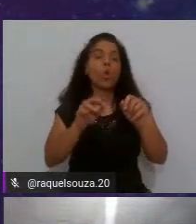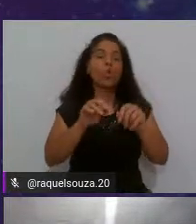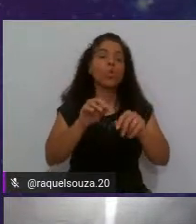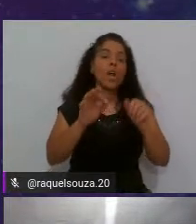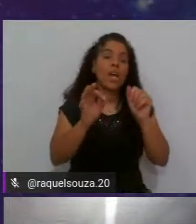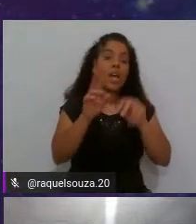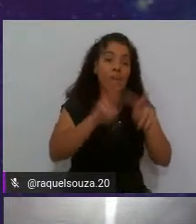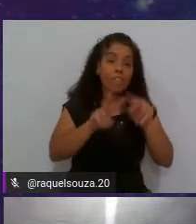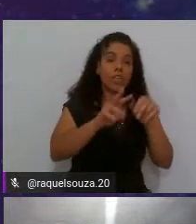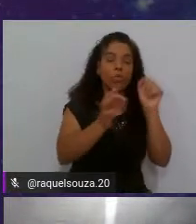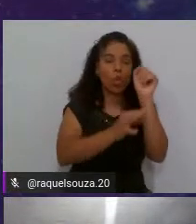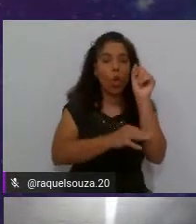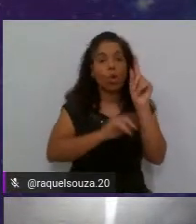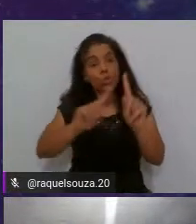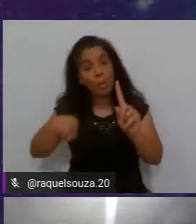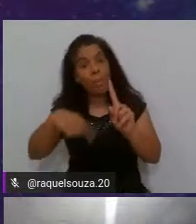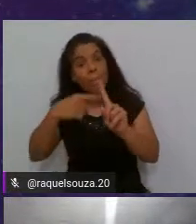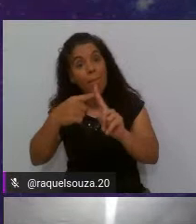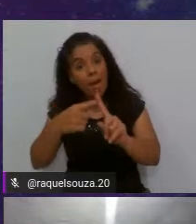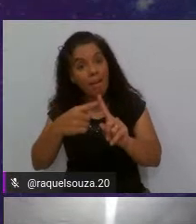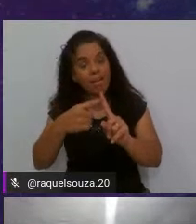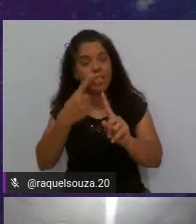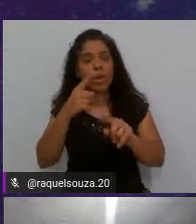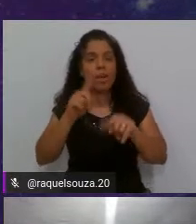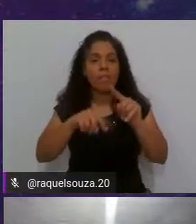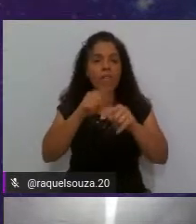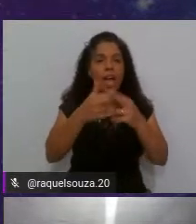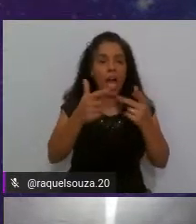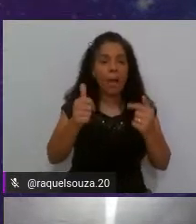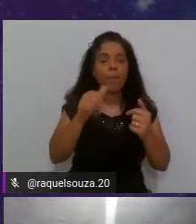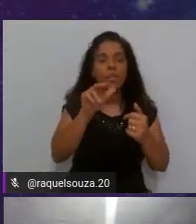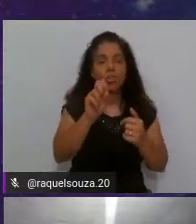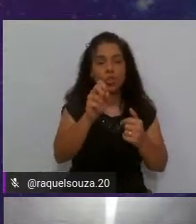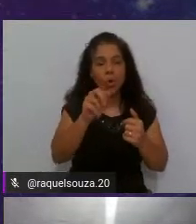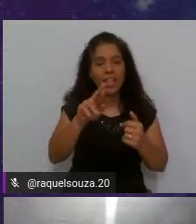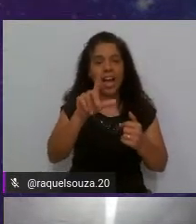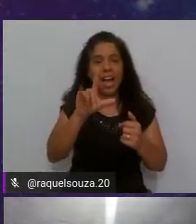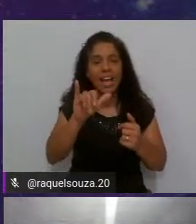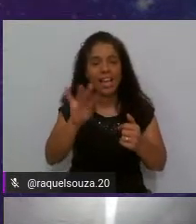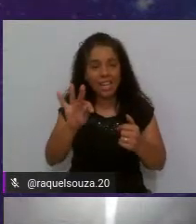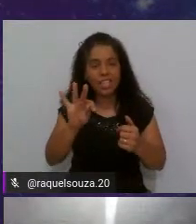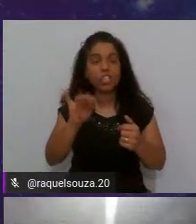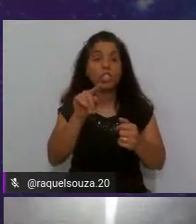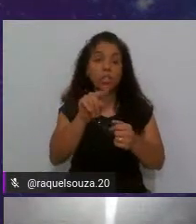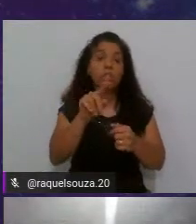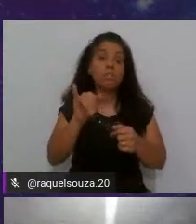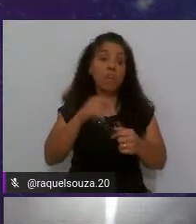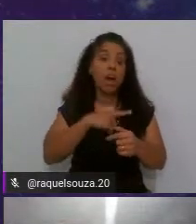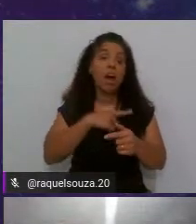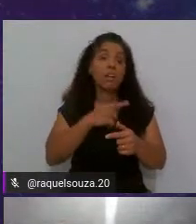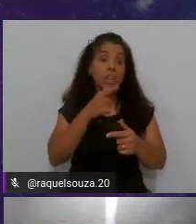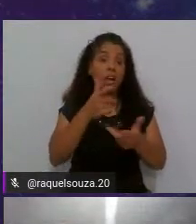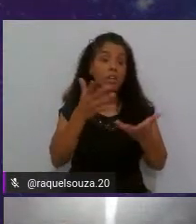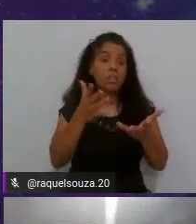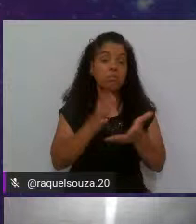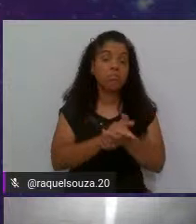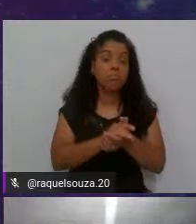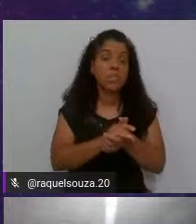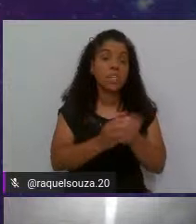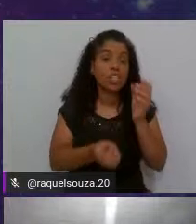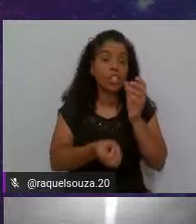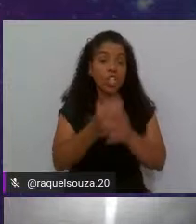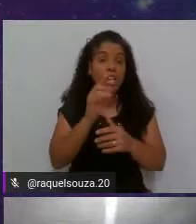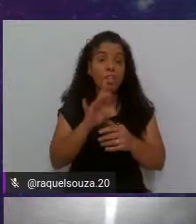e mais uma ferramenta como o SornarLint você vai estar aí gerando